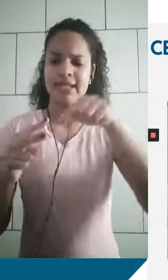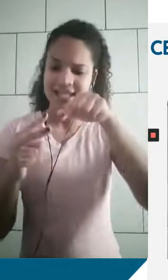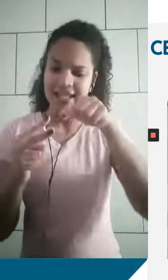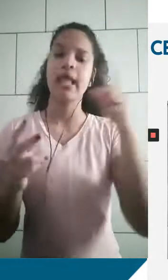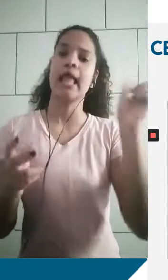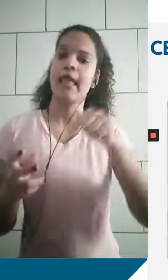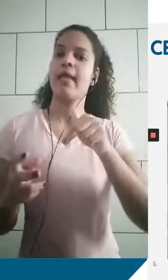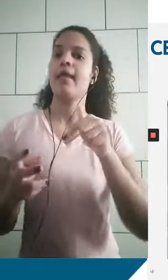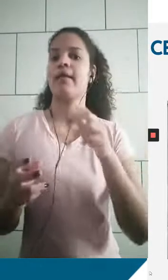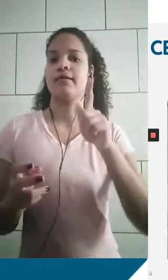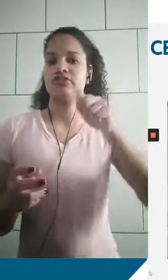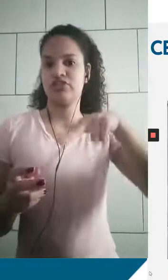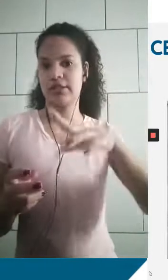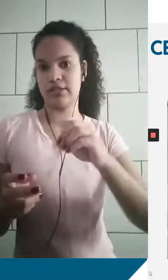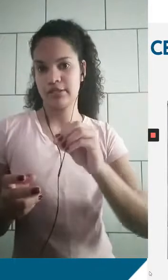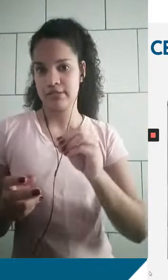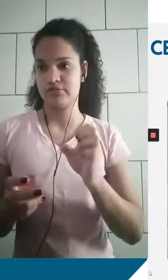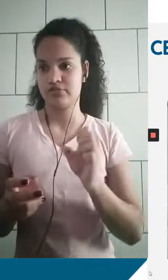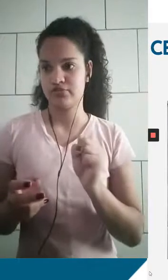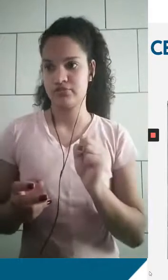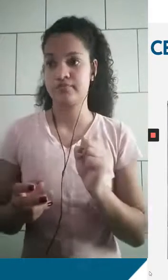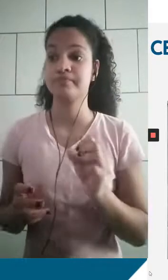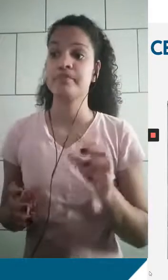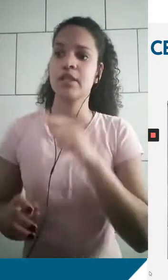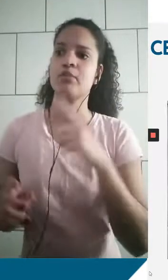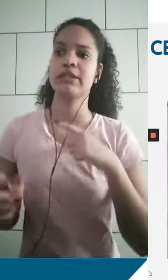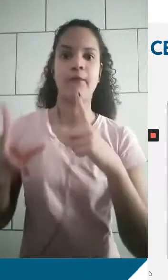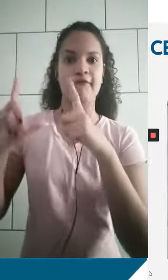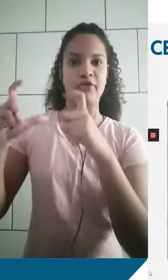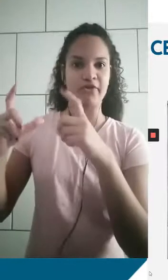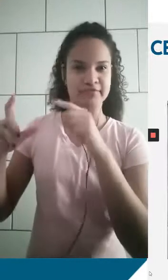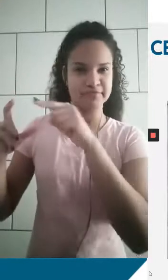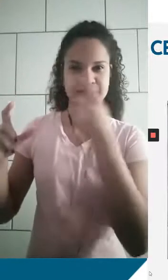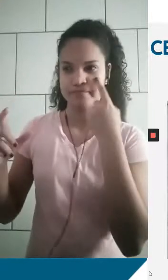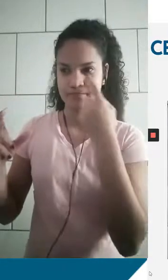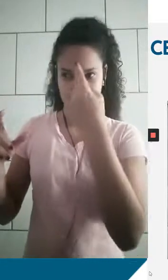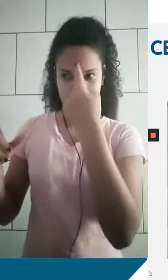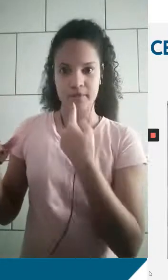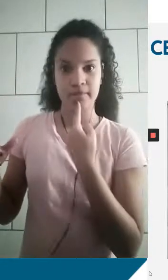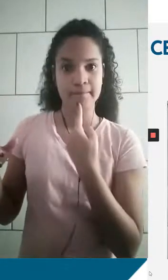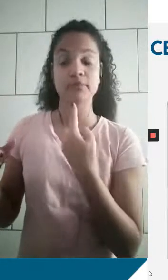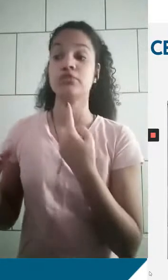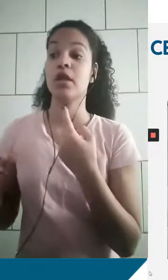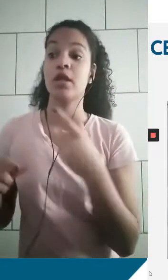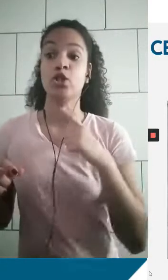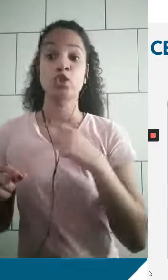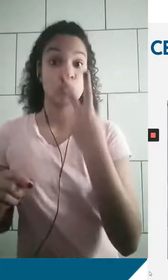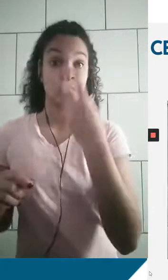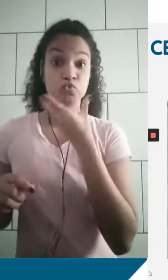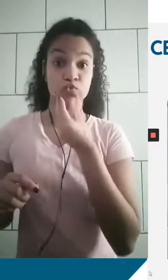esquerda uma foto de dois pesquisadores da Universidade de Cambridge, Watson e Crick, que